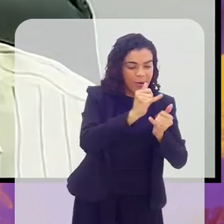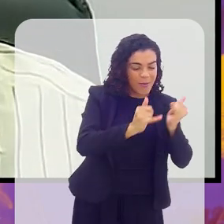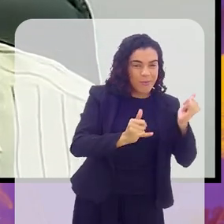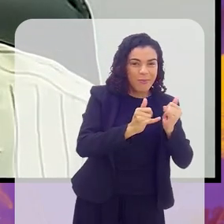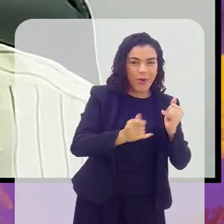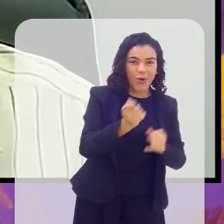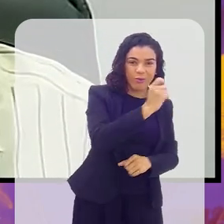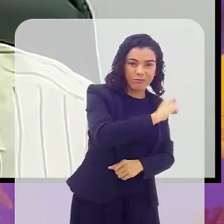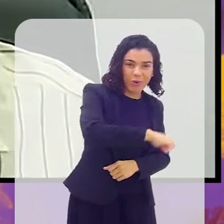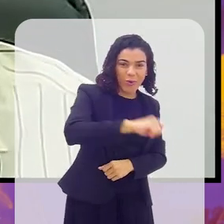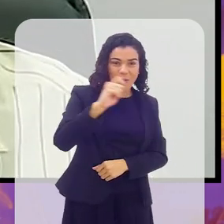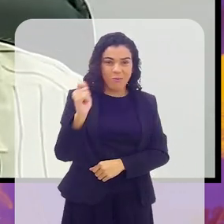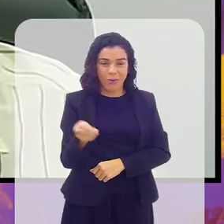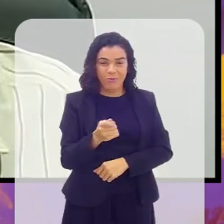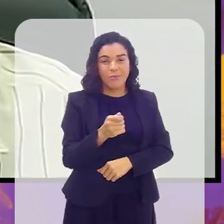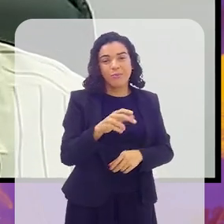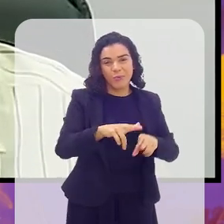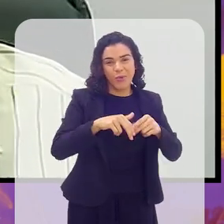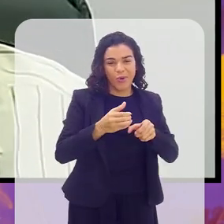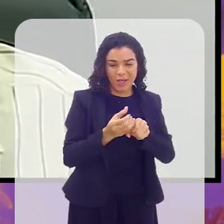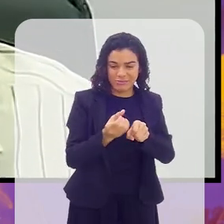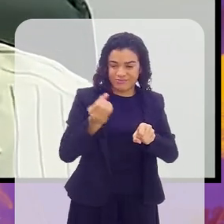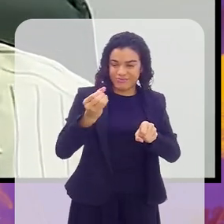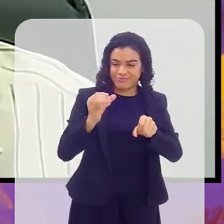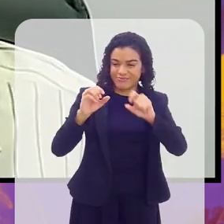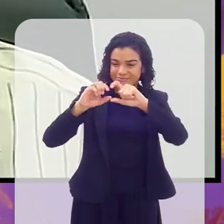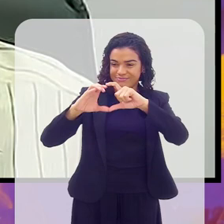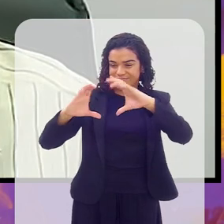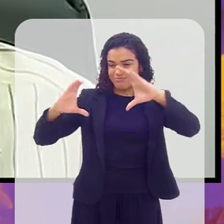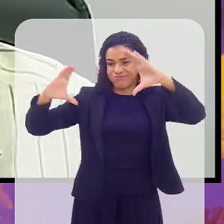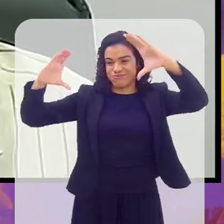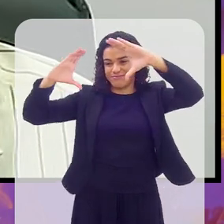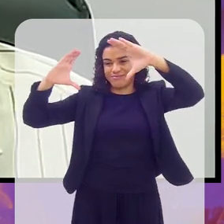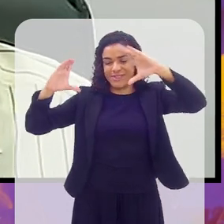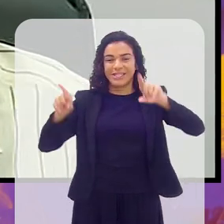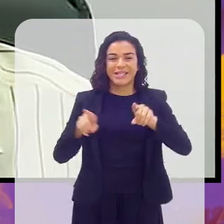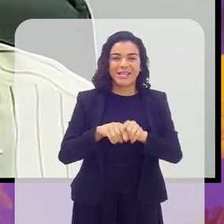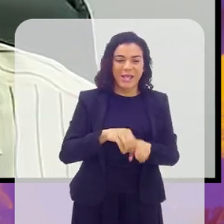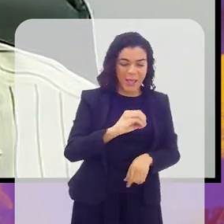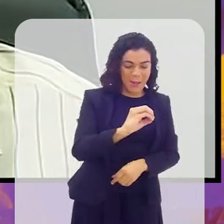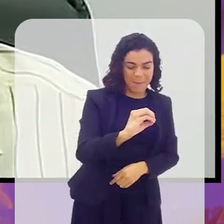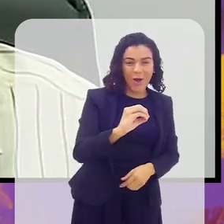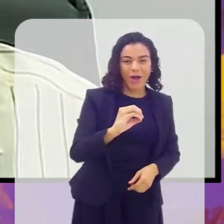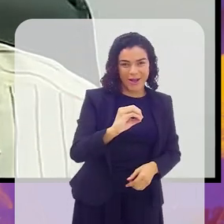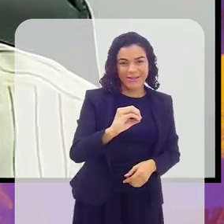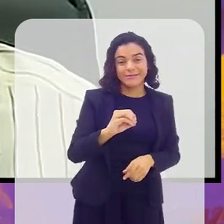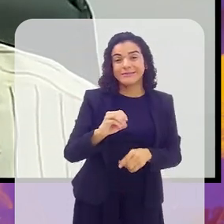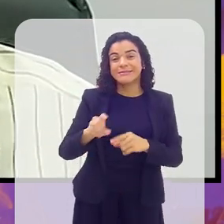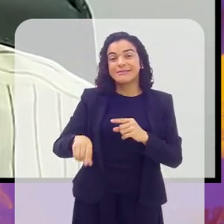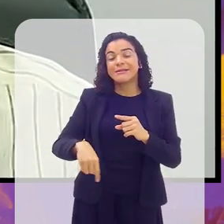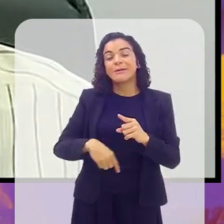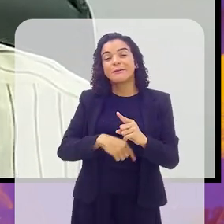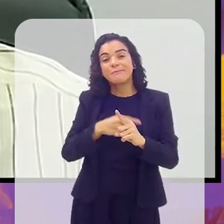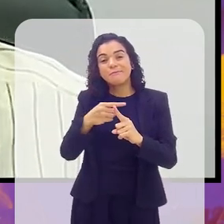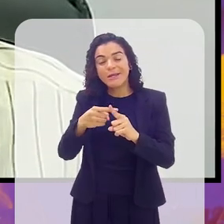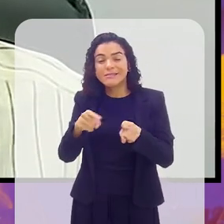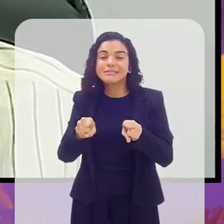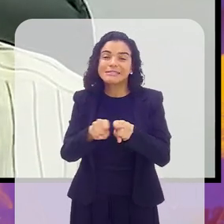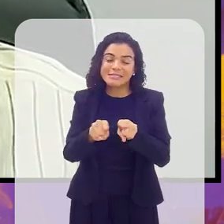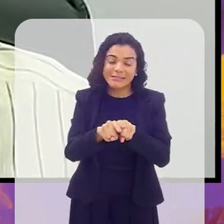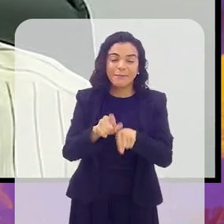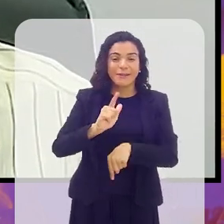tênis, porque tem raquete e tem bola, mas uma bola com uma pressão menor, que muito bem esclareceu em São Paulo.